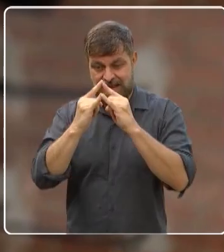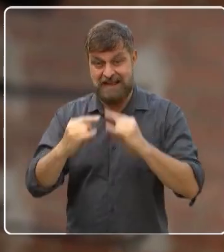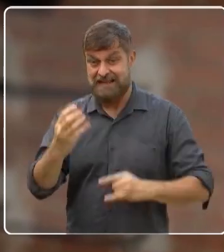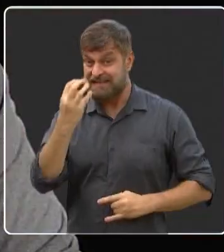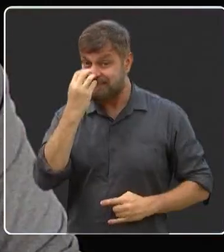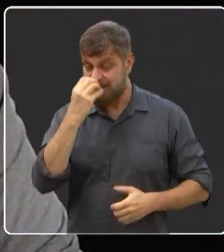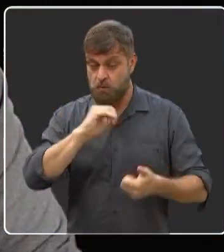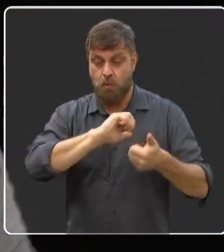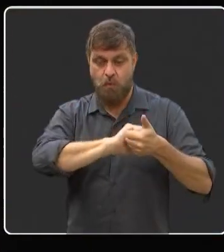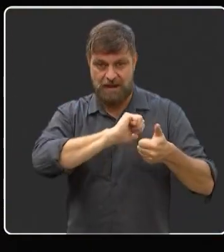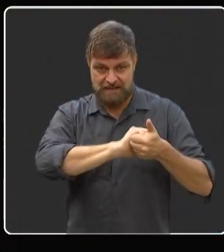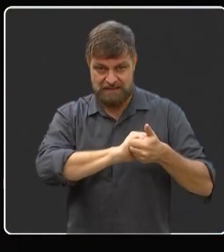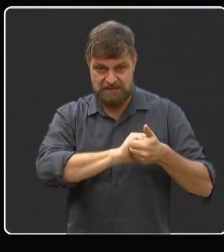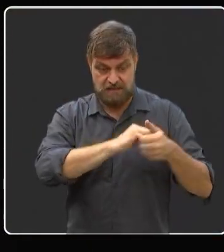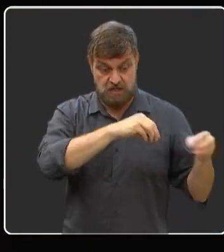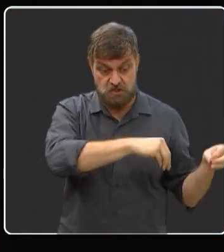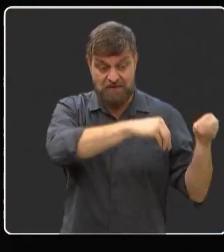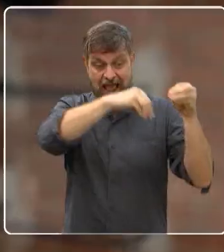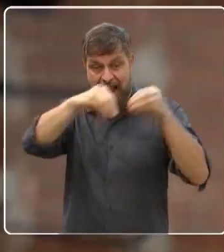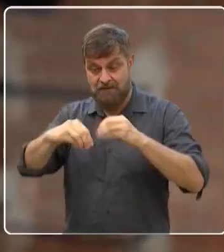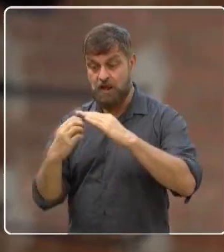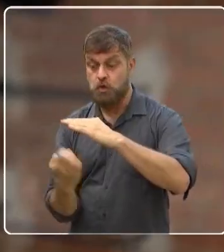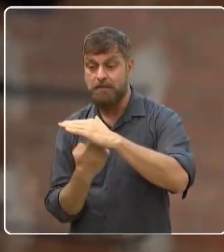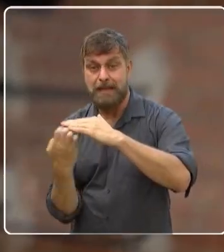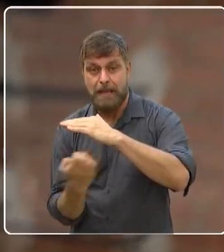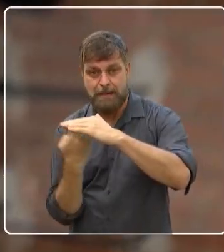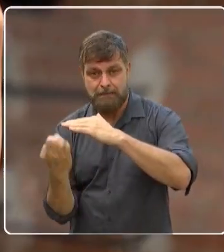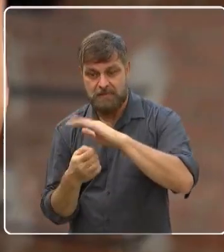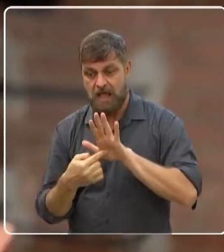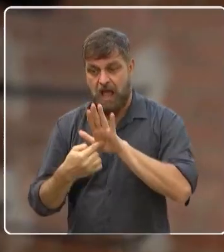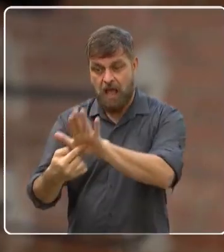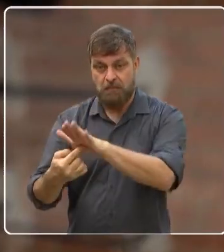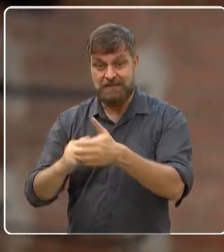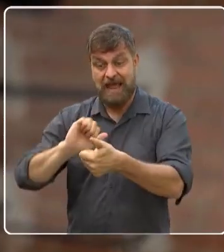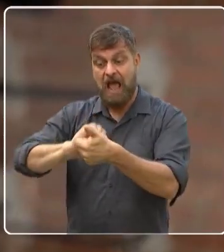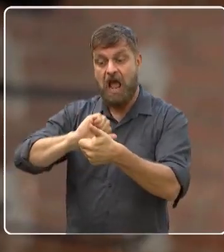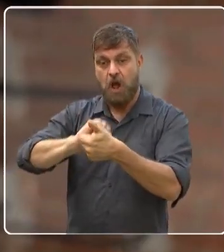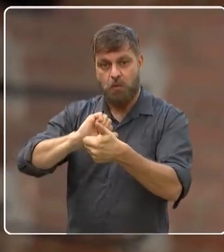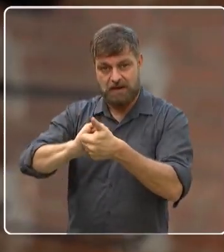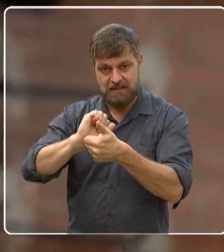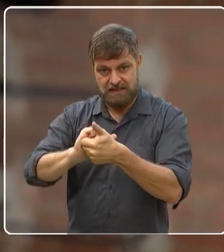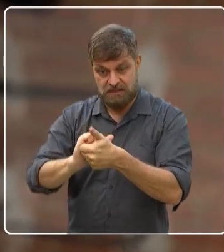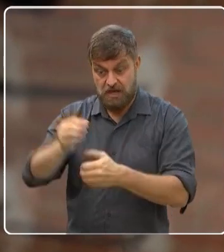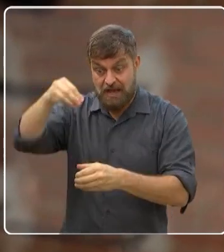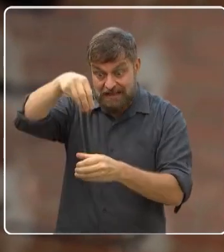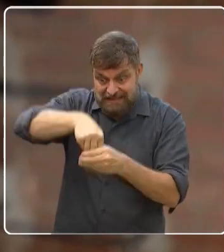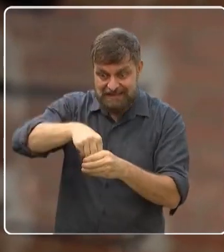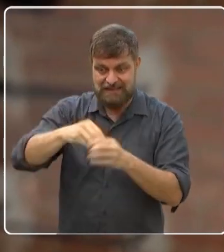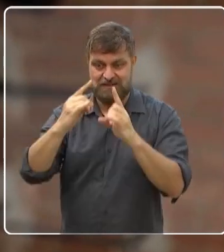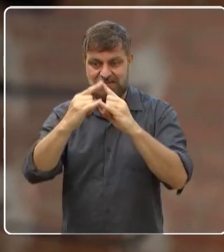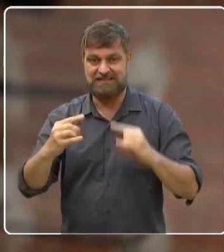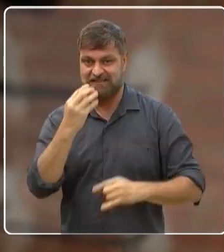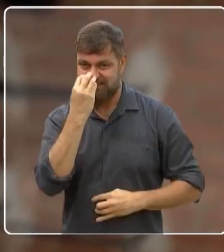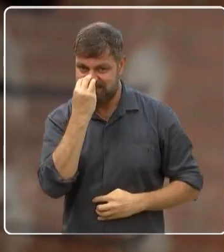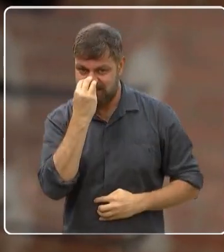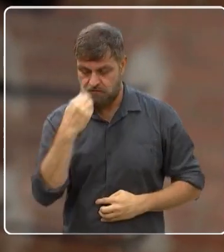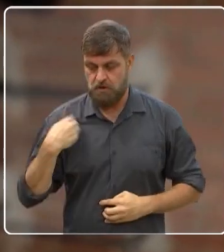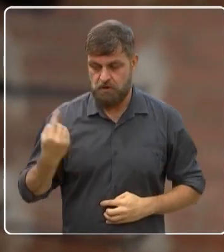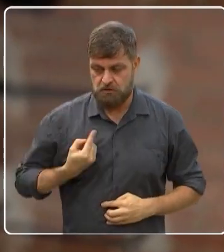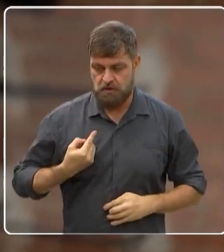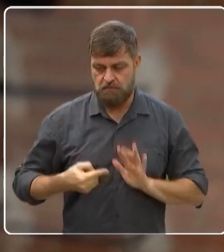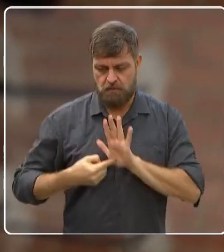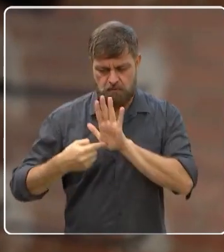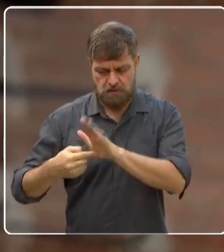Qualidade. Que a gente vai fazer pra uma empresa que fala sobre qualidade e tudo acontece dentro de um circo. Essa peça nós vamos